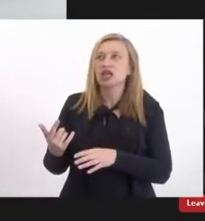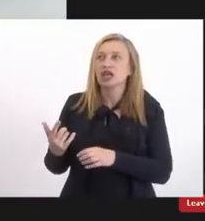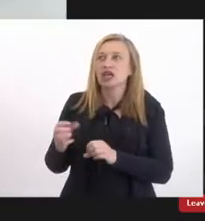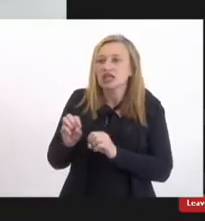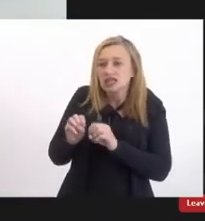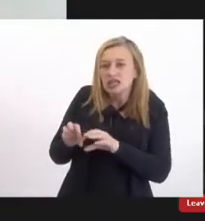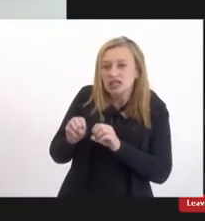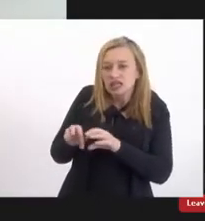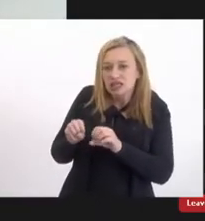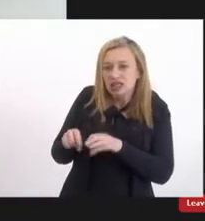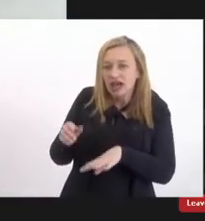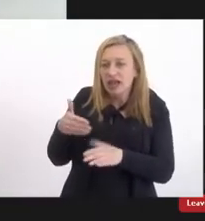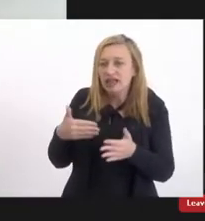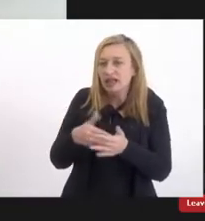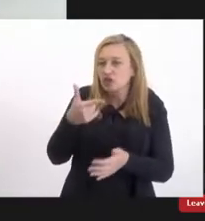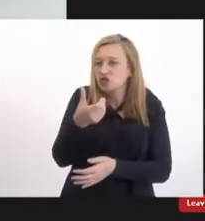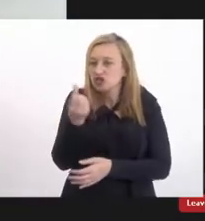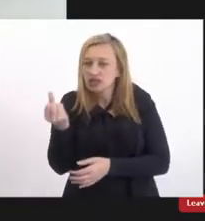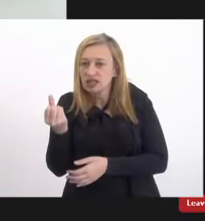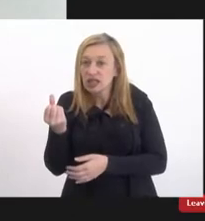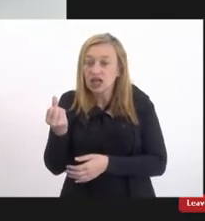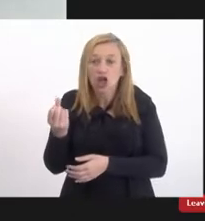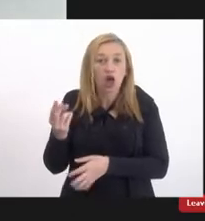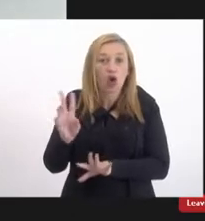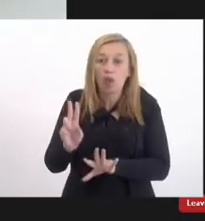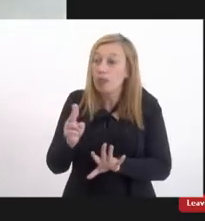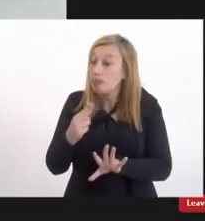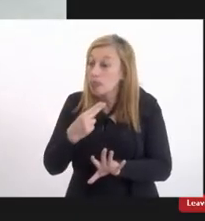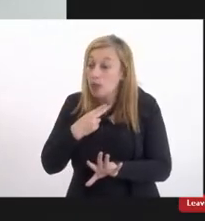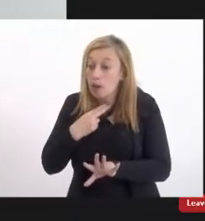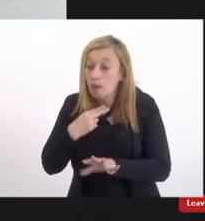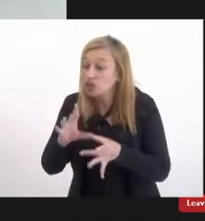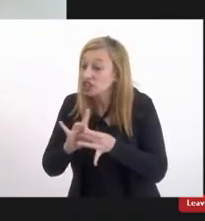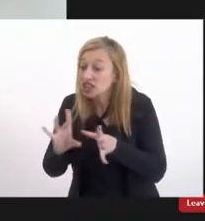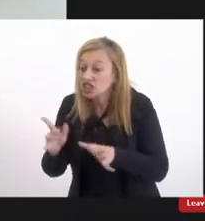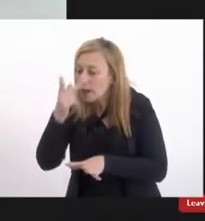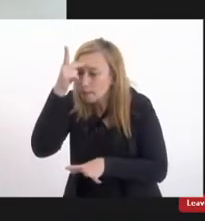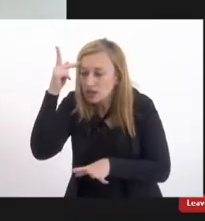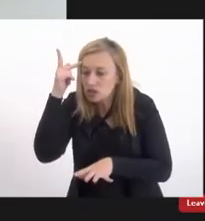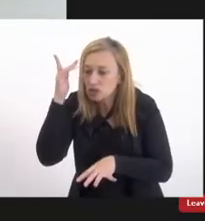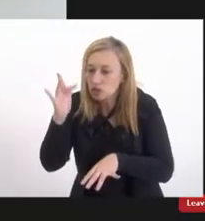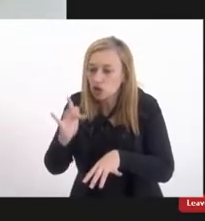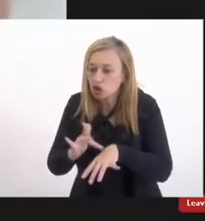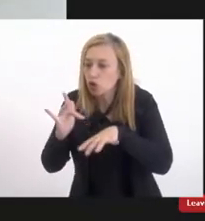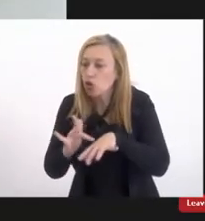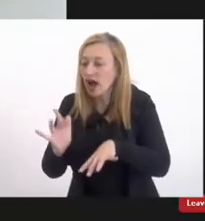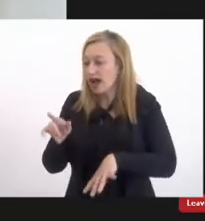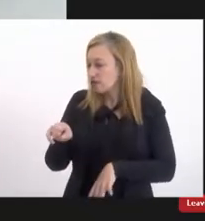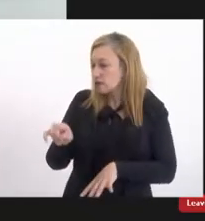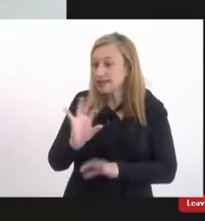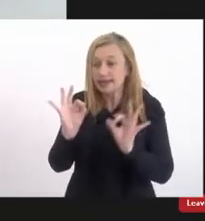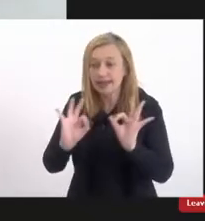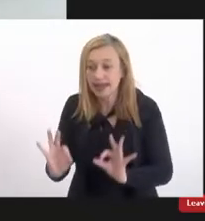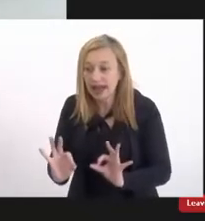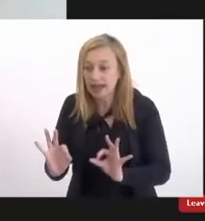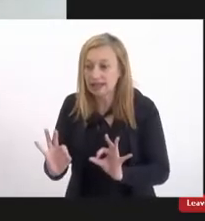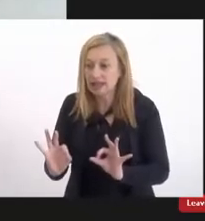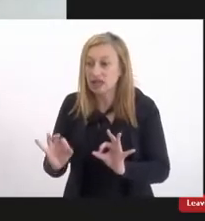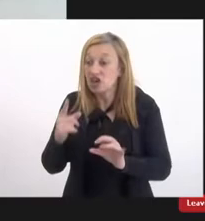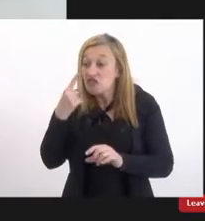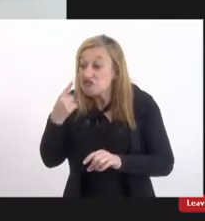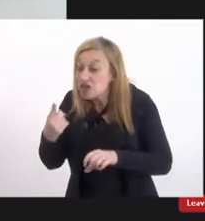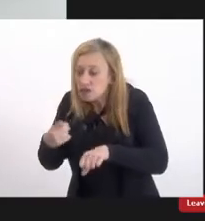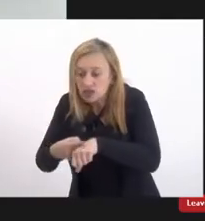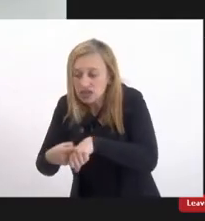foi exatamente isso ninguém tocar nela quando fosse no banheiro quando fosse trocar roupa e um dia a mãe tava saindo